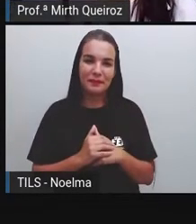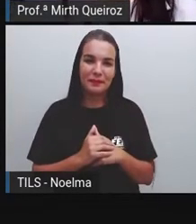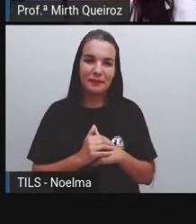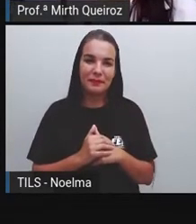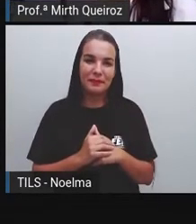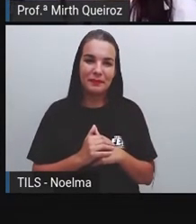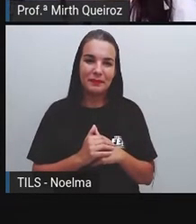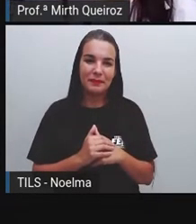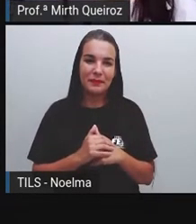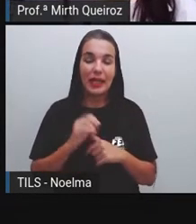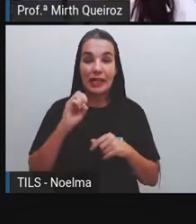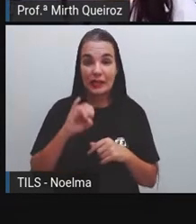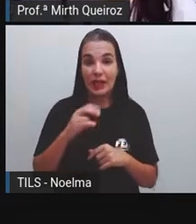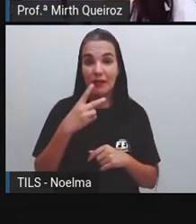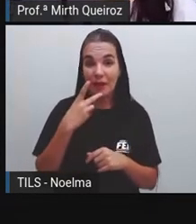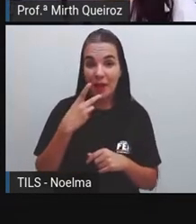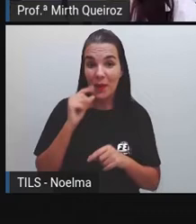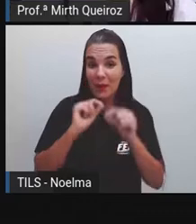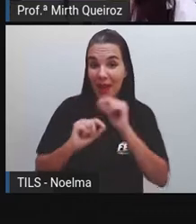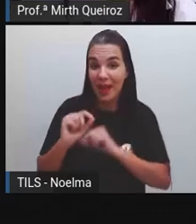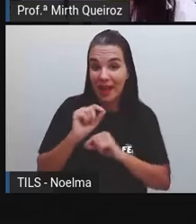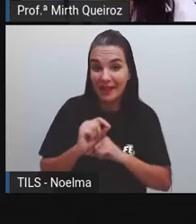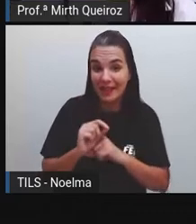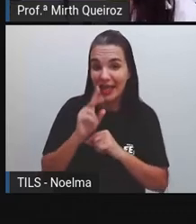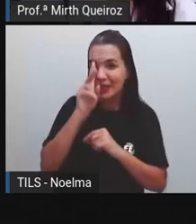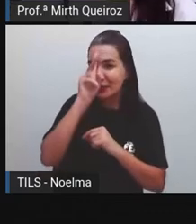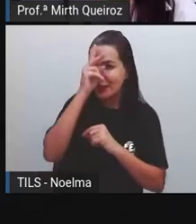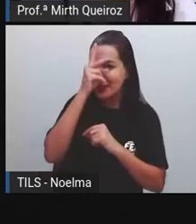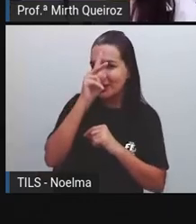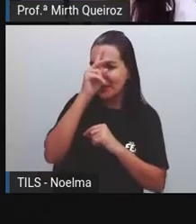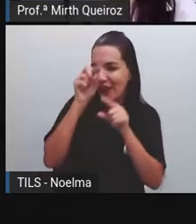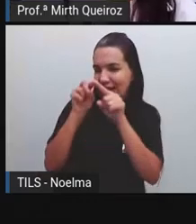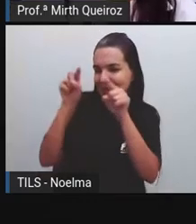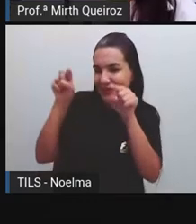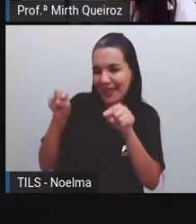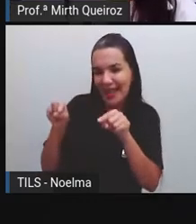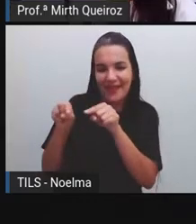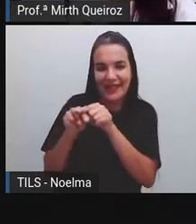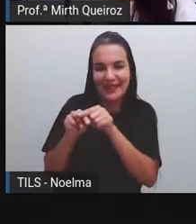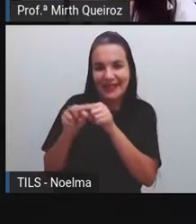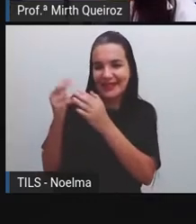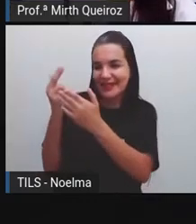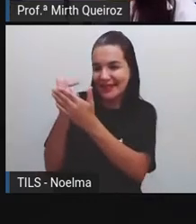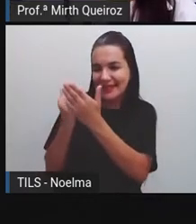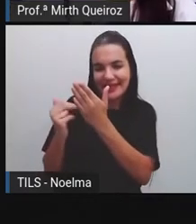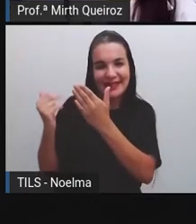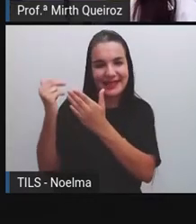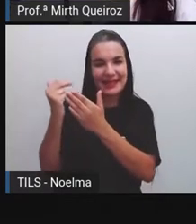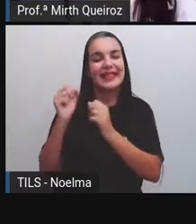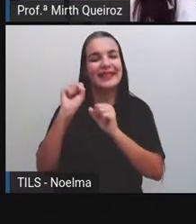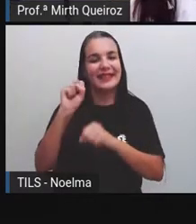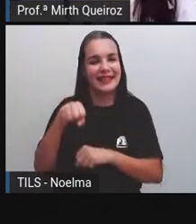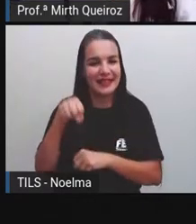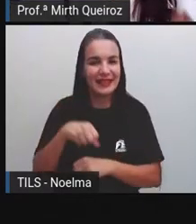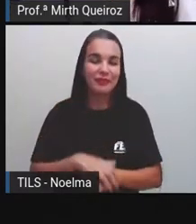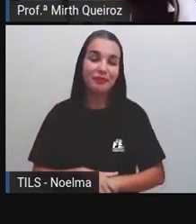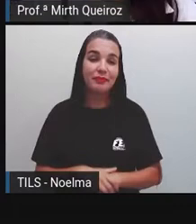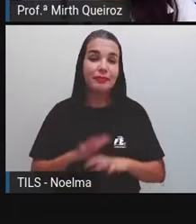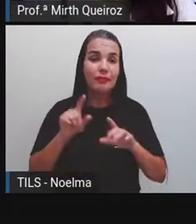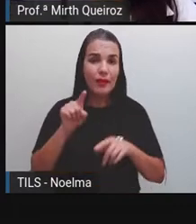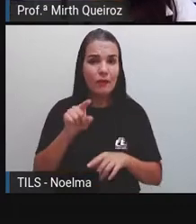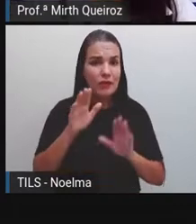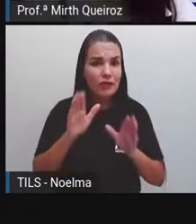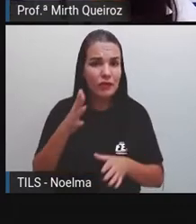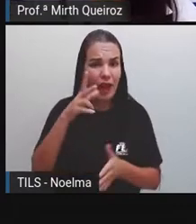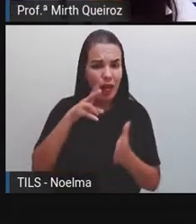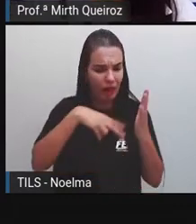Para quem falou que seria histórias em quadrinhos, acertou. Nós vamos falar sobre a história de um quadrinho. Você já